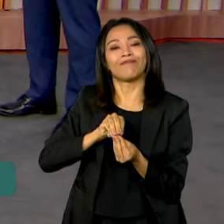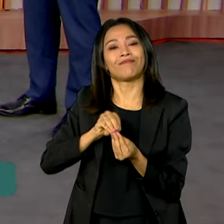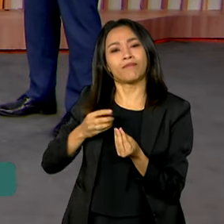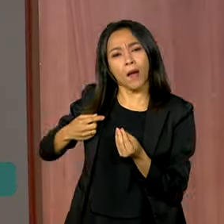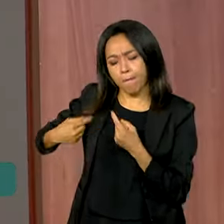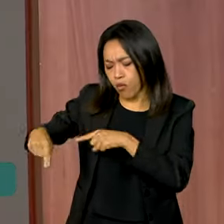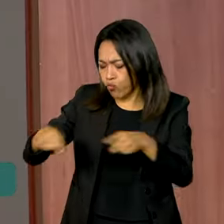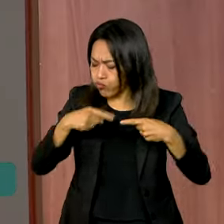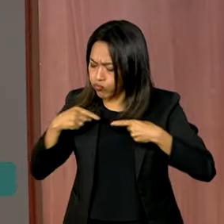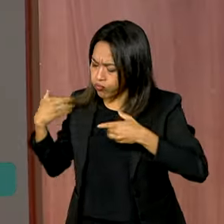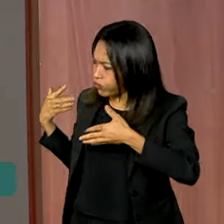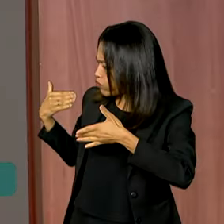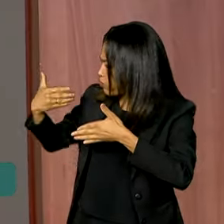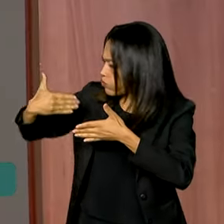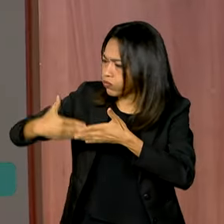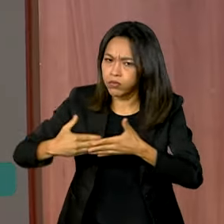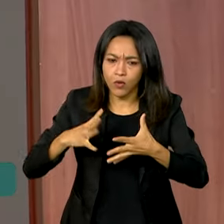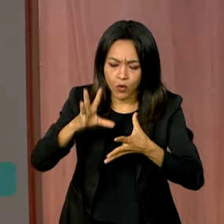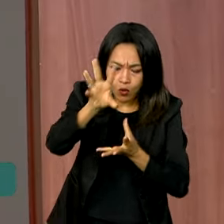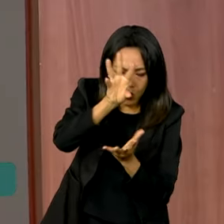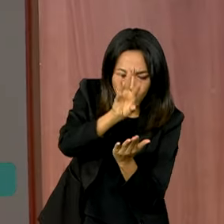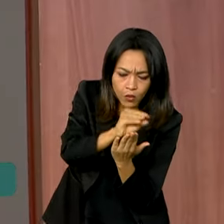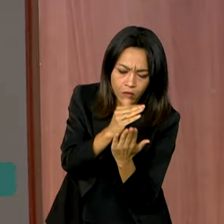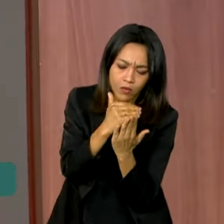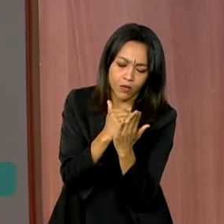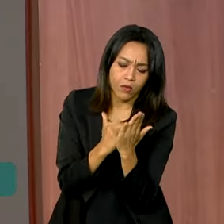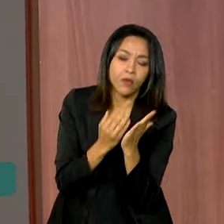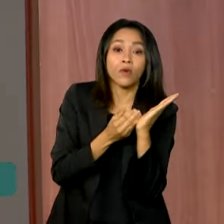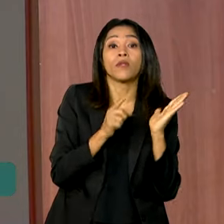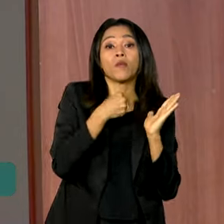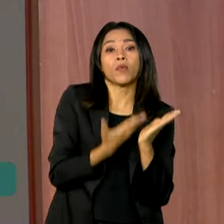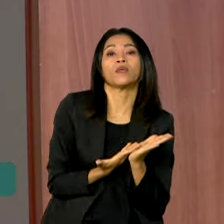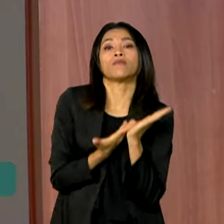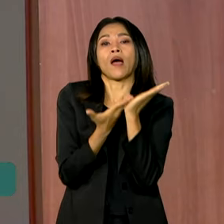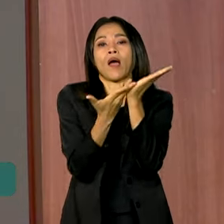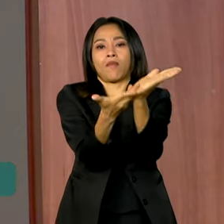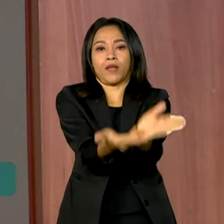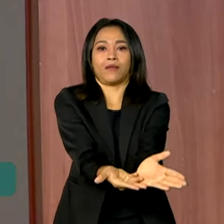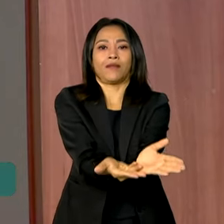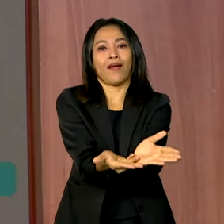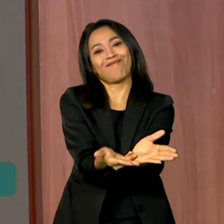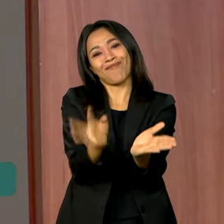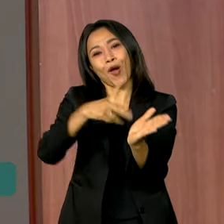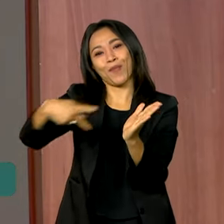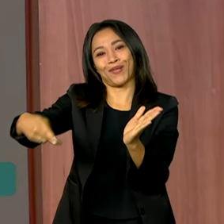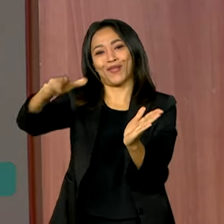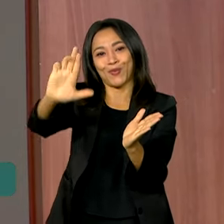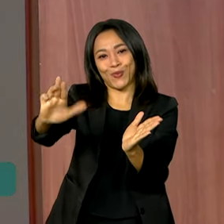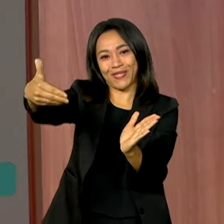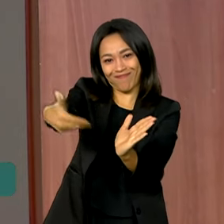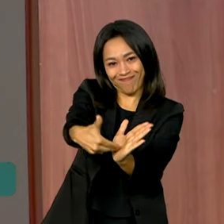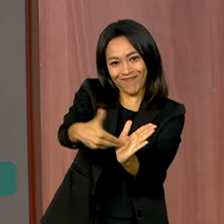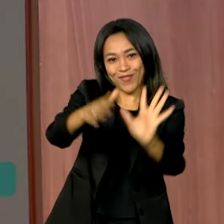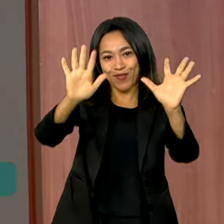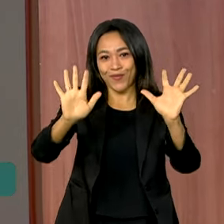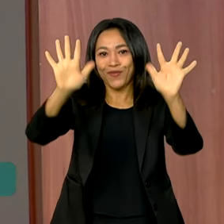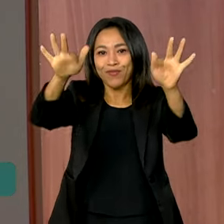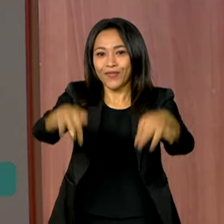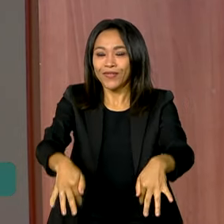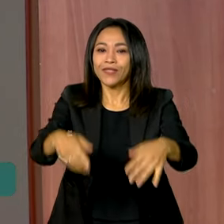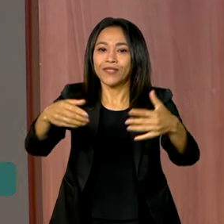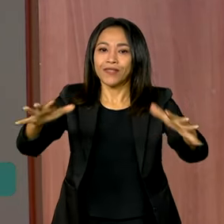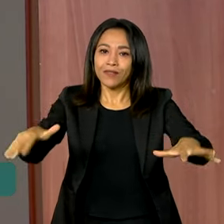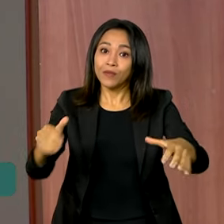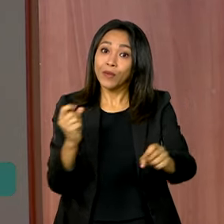debate durante o ano inteiro e na cúpula do G20 social. E apresentaremos ao presidente Lula no encerramento, no dia